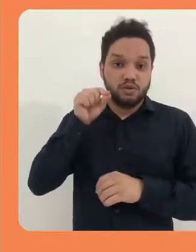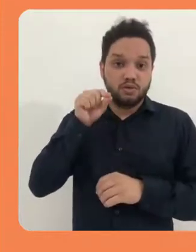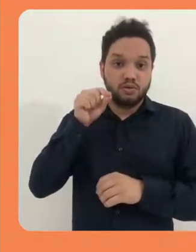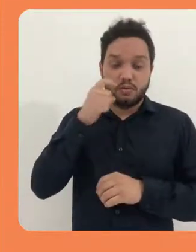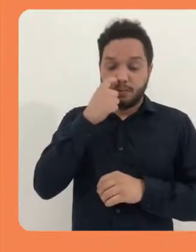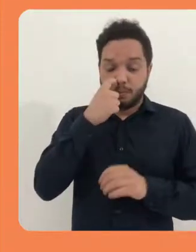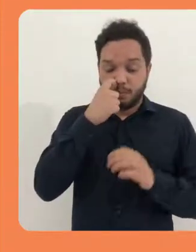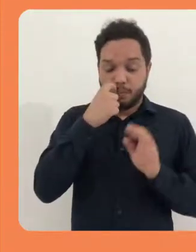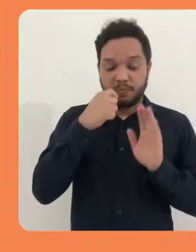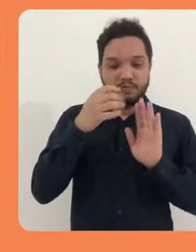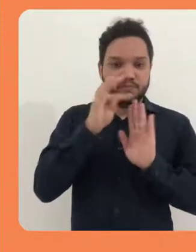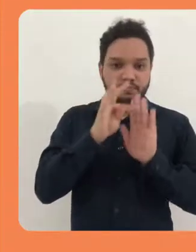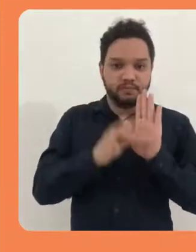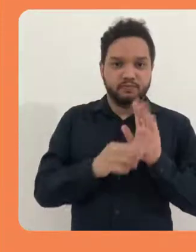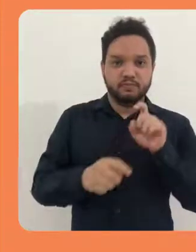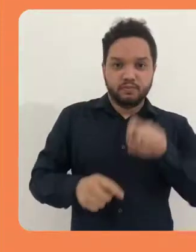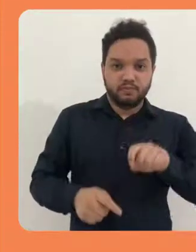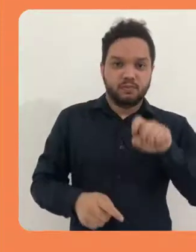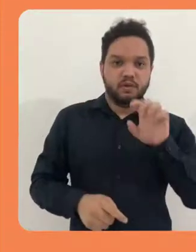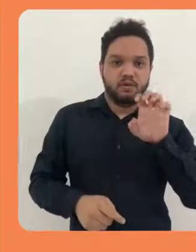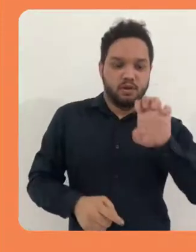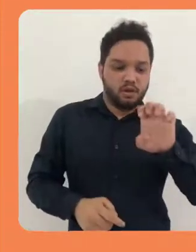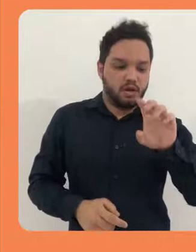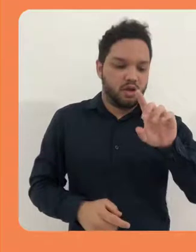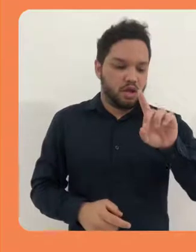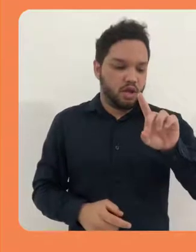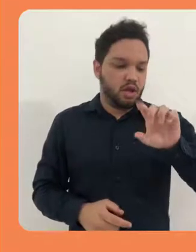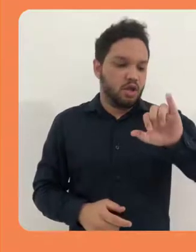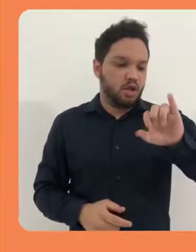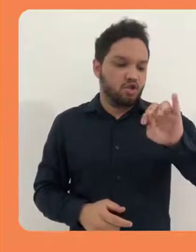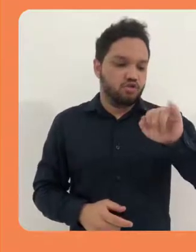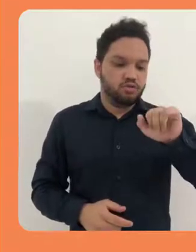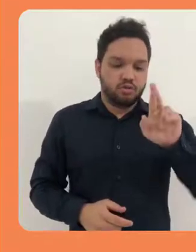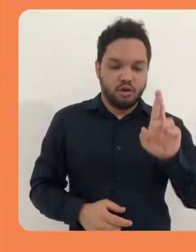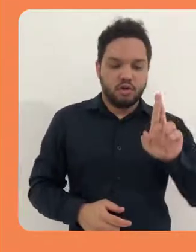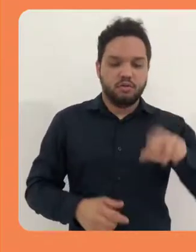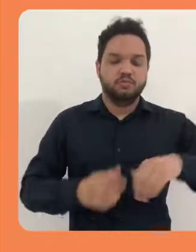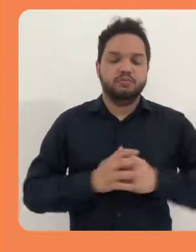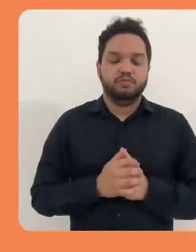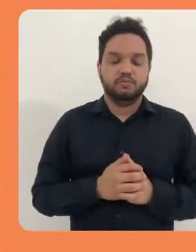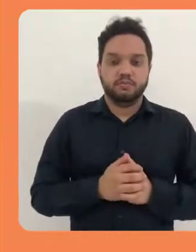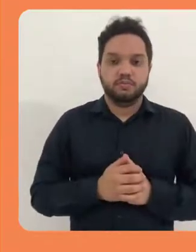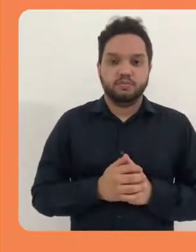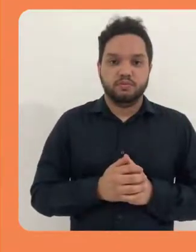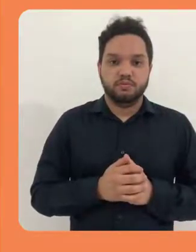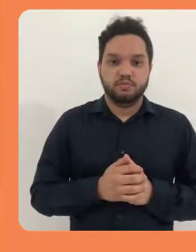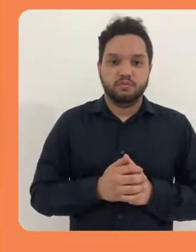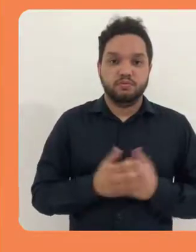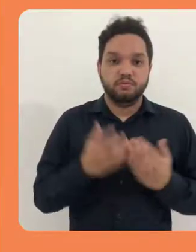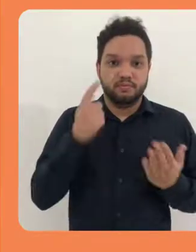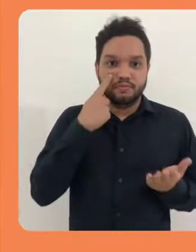que você escreveu, basta você selecionar o conteúdo e apertar em editar.